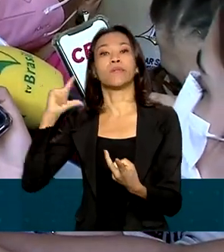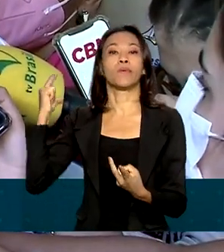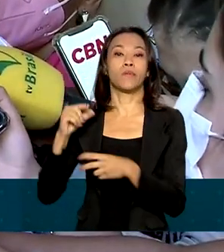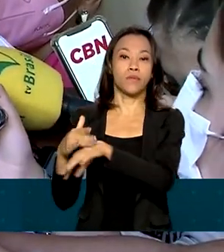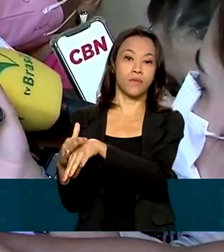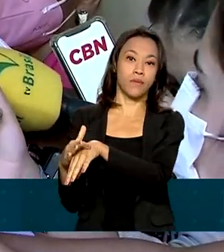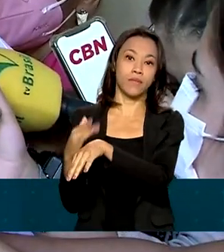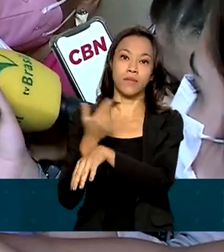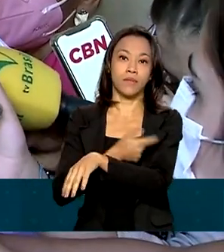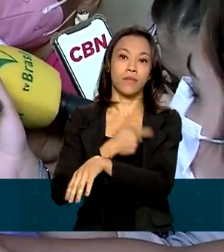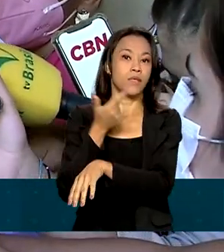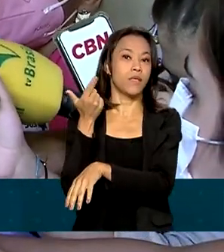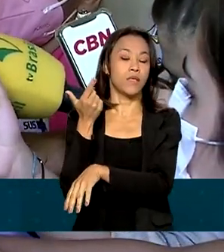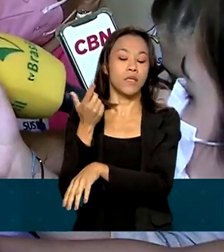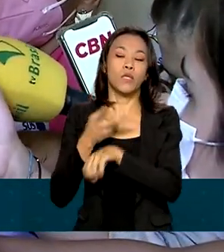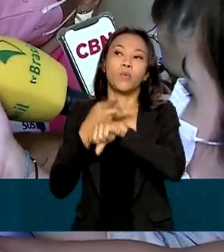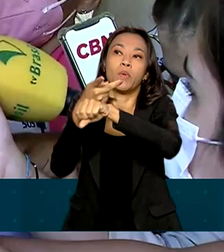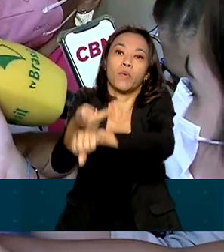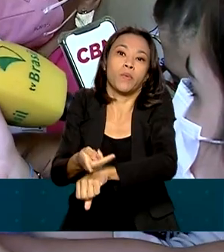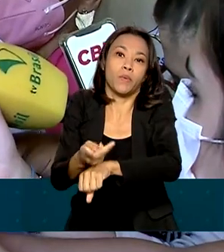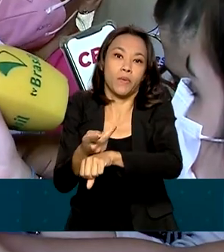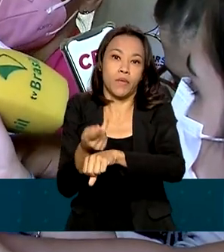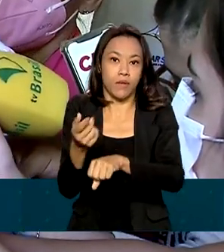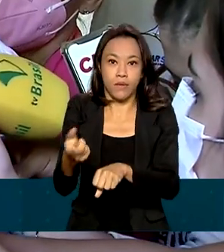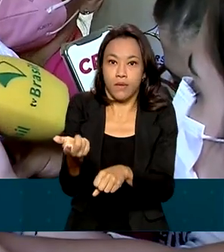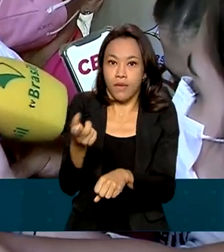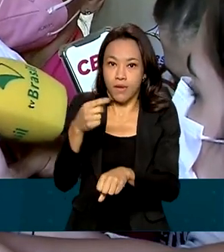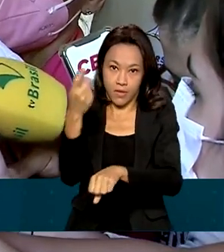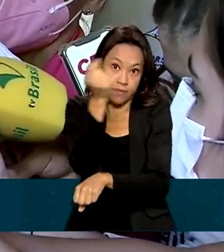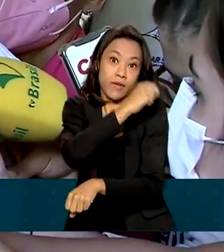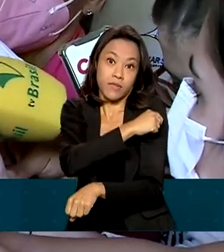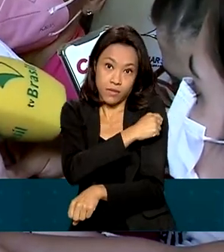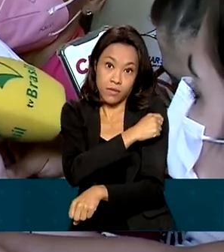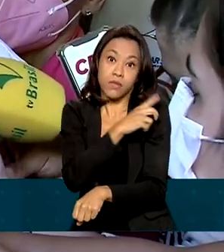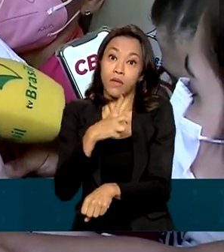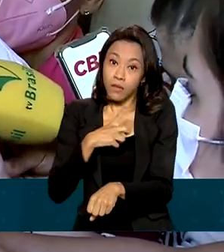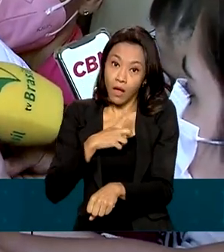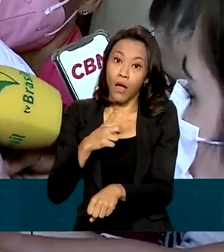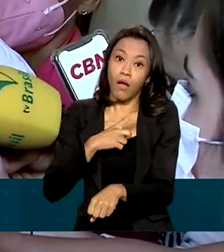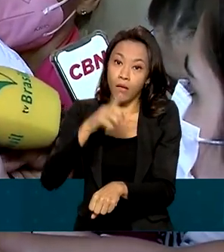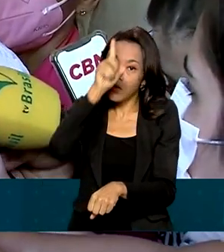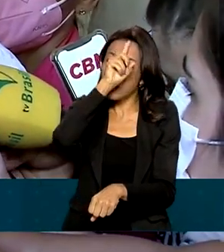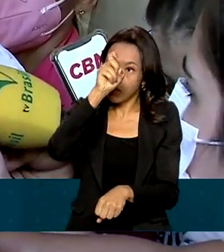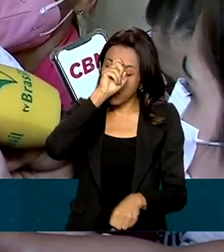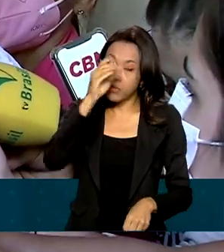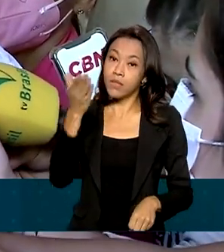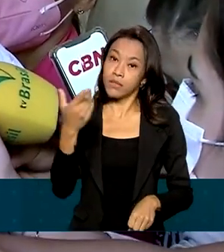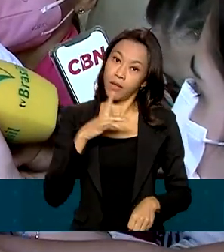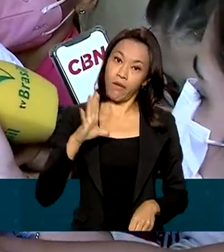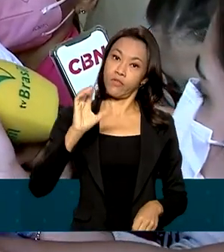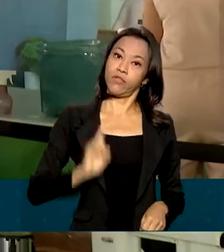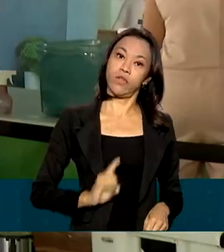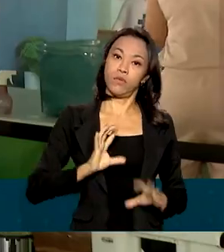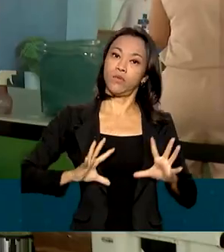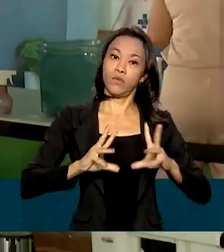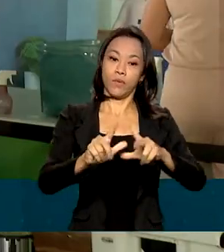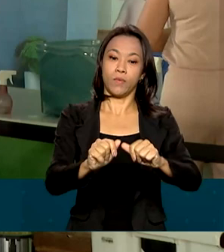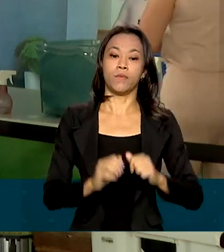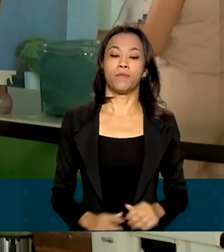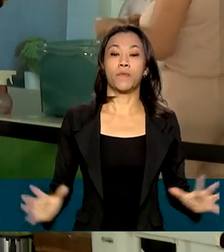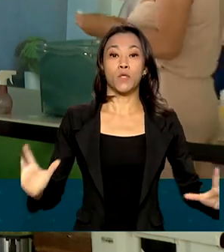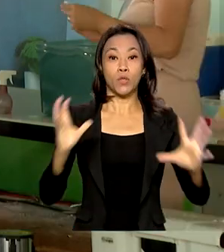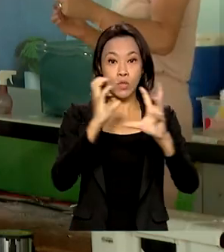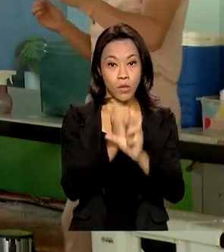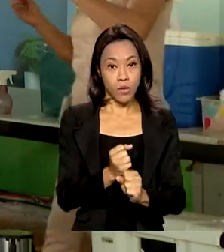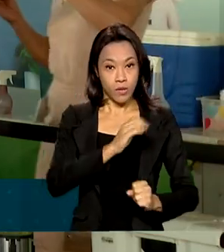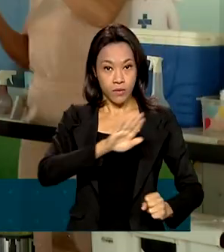de buscar as vacinas que estão aí disponíveis e são um direito de todos. No total, o